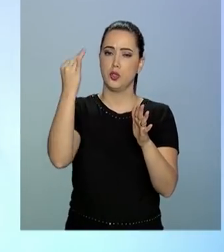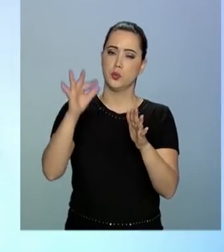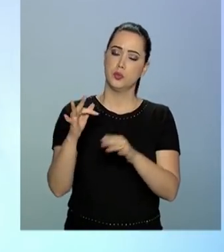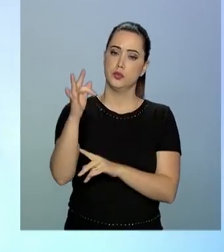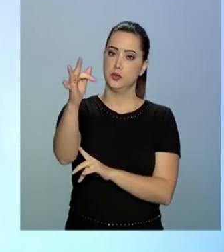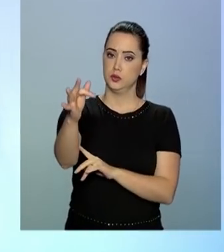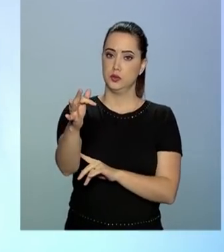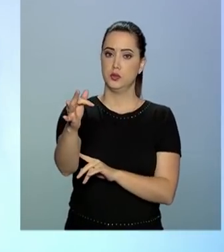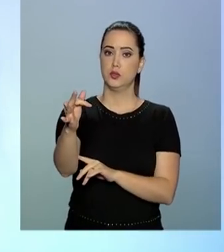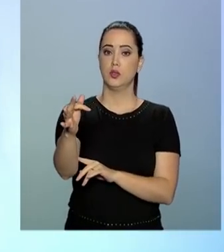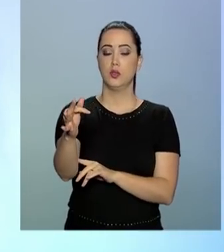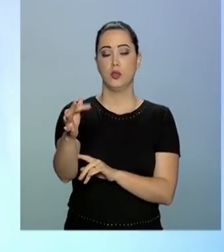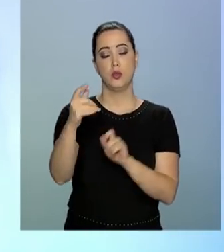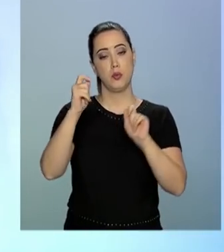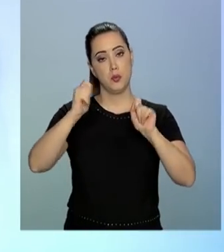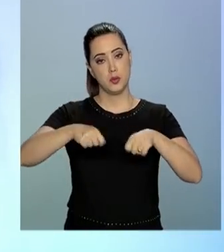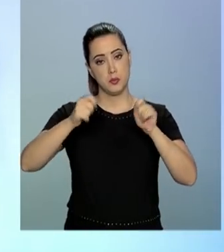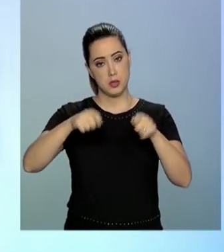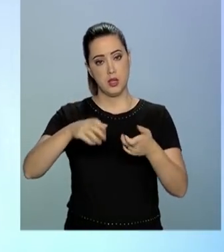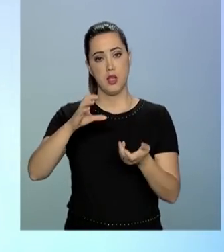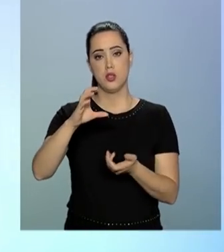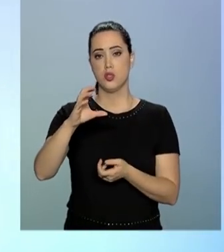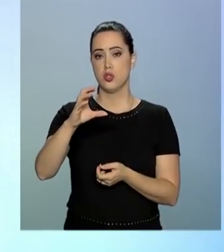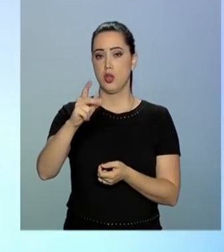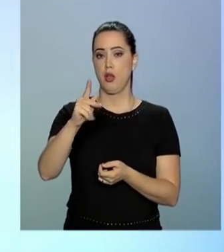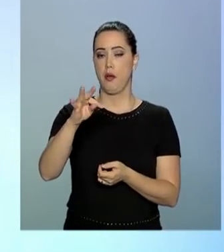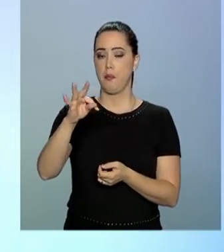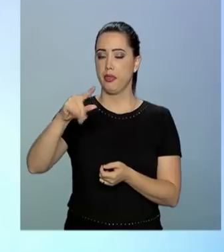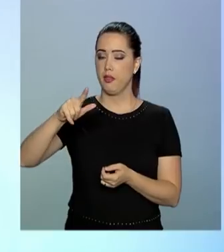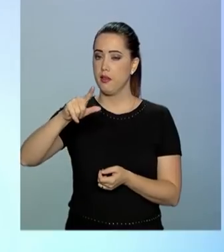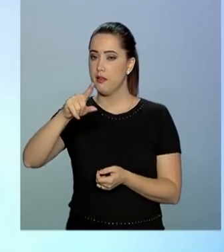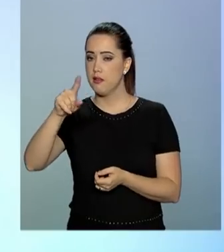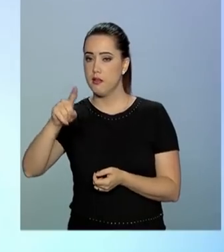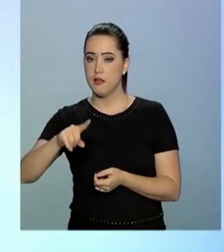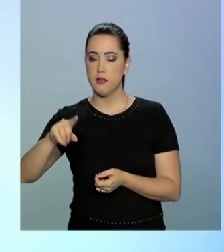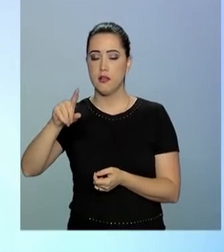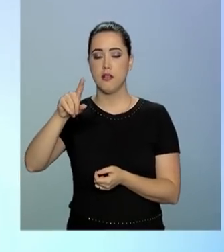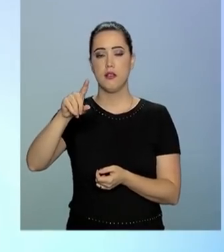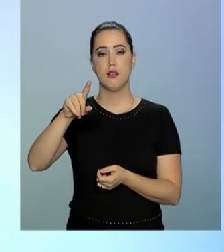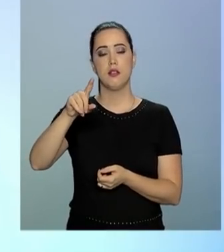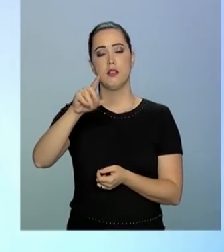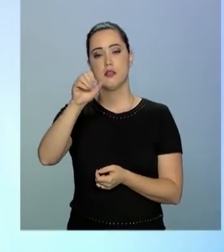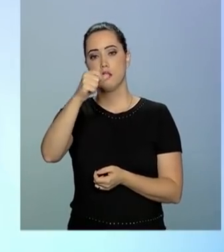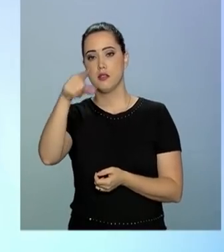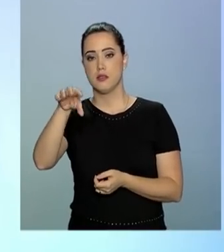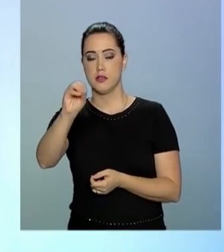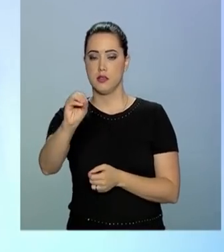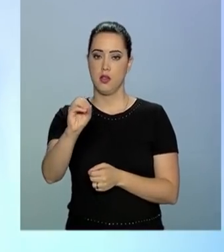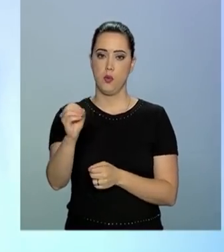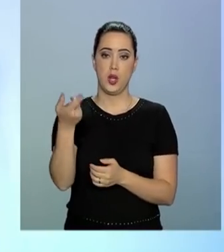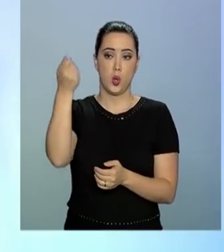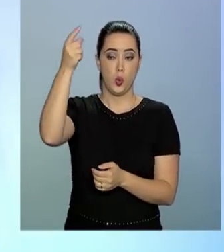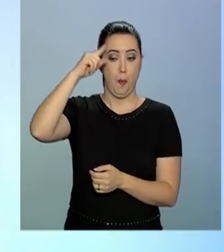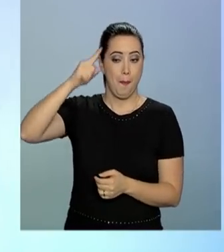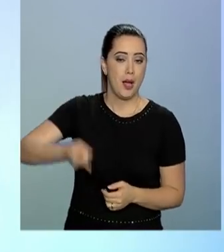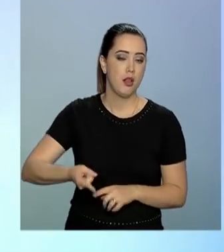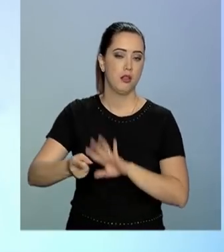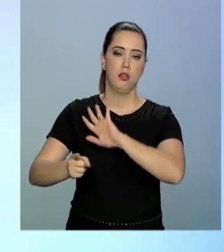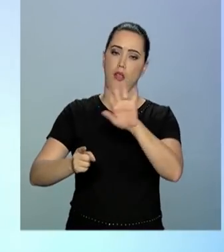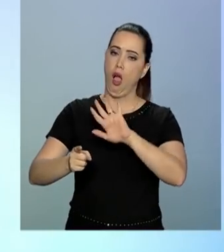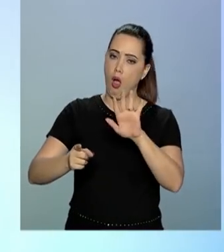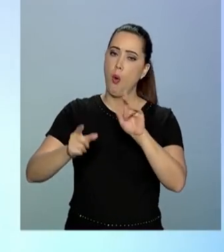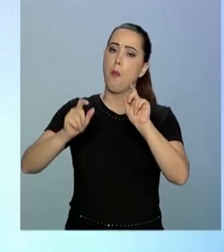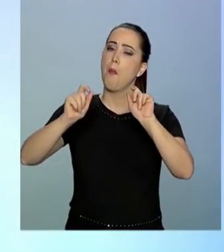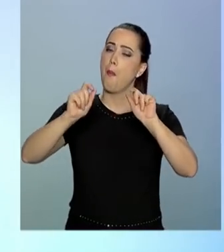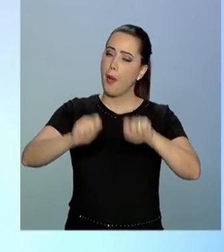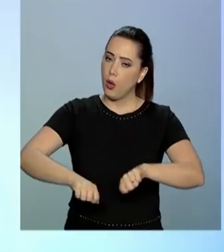futuro de um regime de capitalização. Ela não estabelece o regime, ela abre a porta. Por isso que eu digo, se passar de um trilhão,